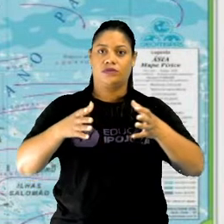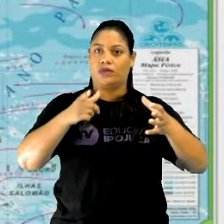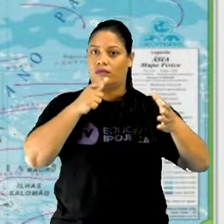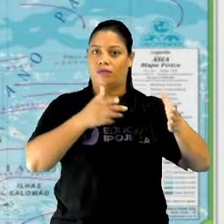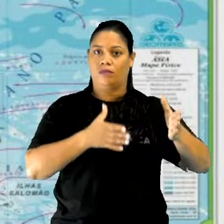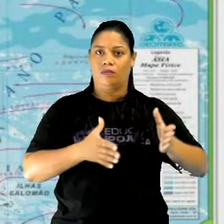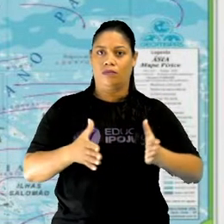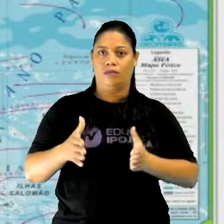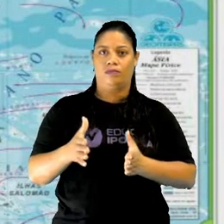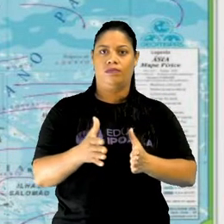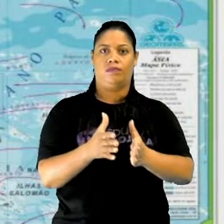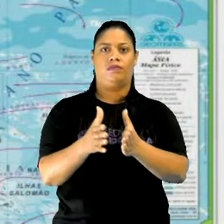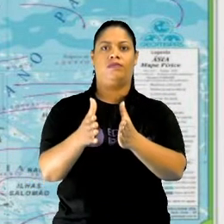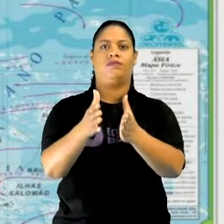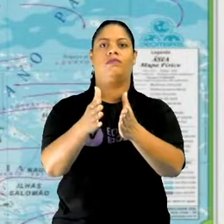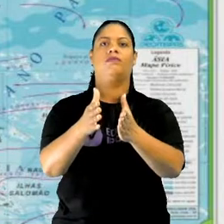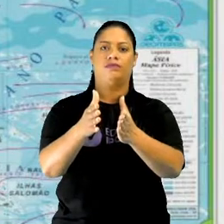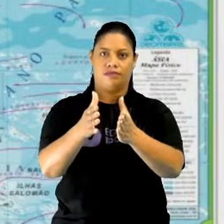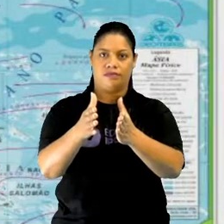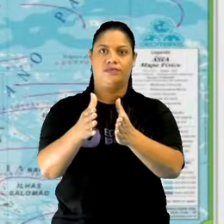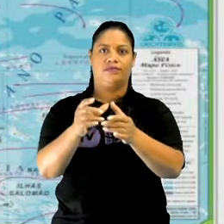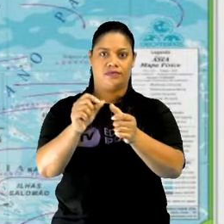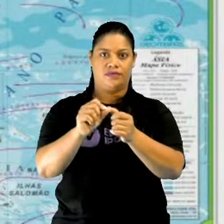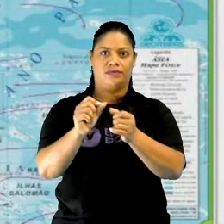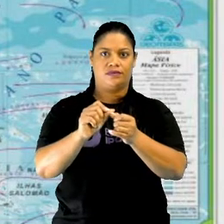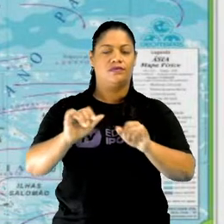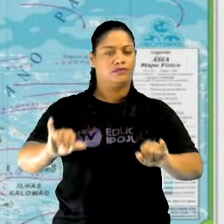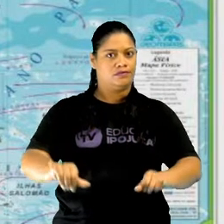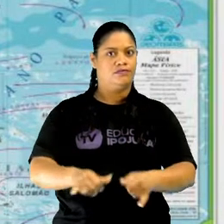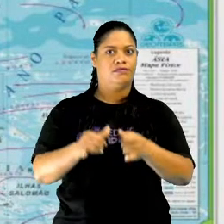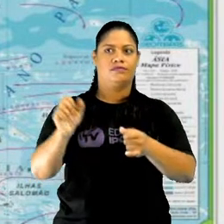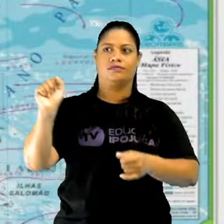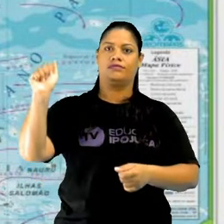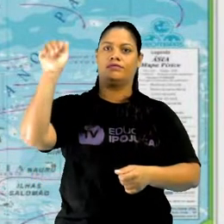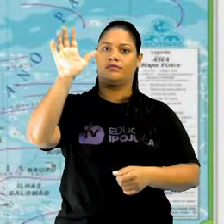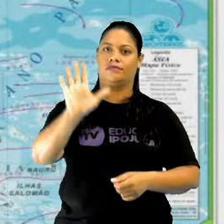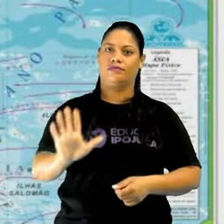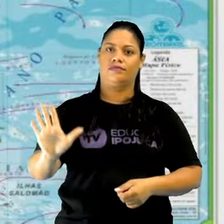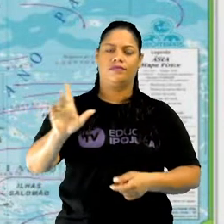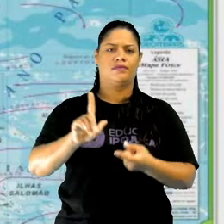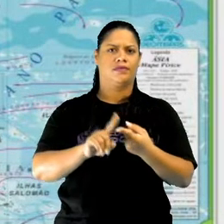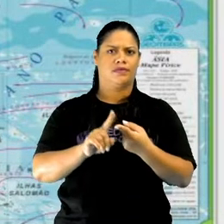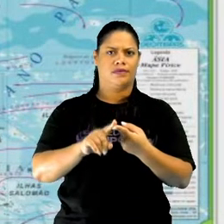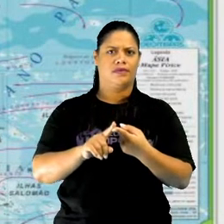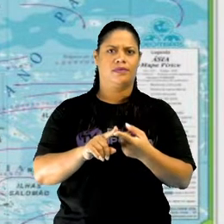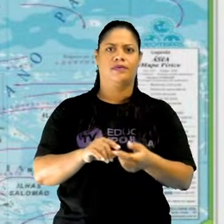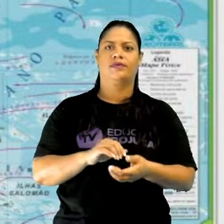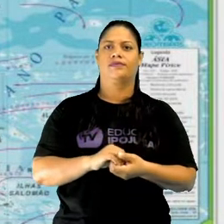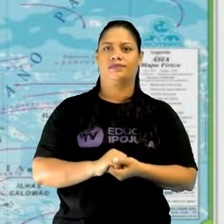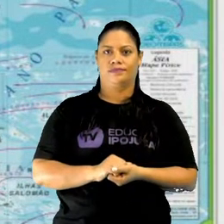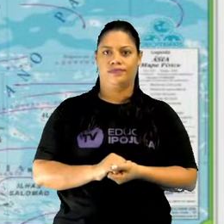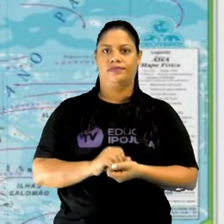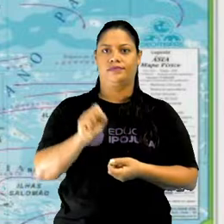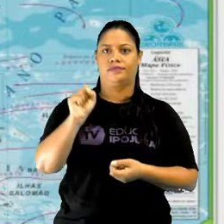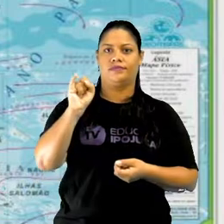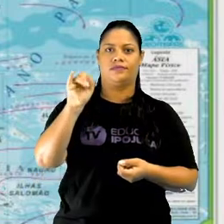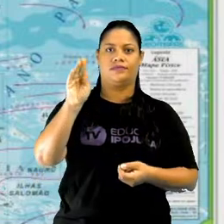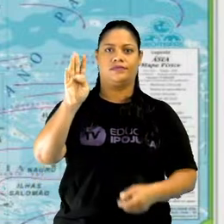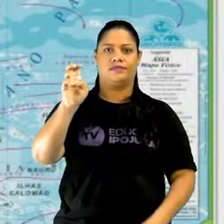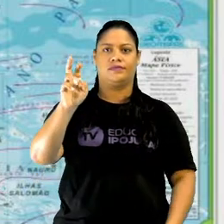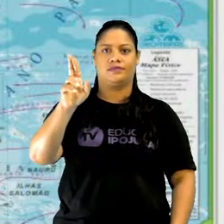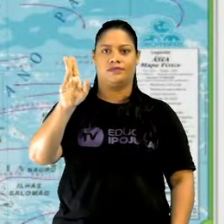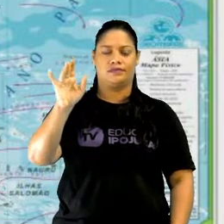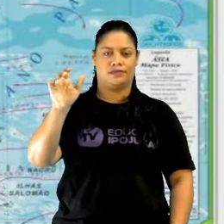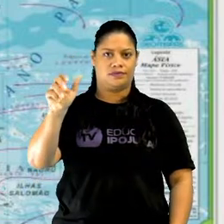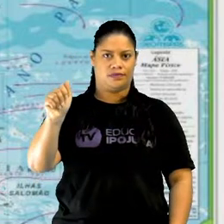que compõem a hidrografia do continente asiático. E também na região da Sibéria, que é considerado também um